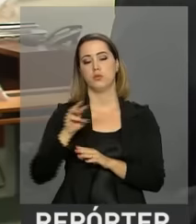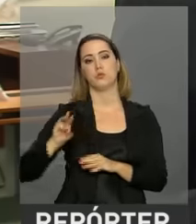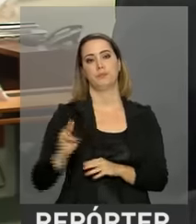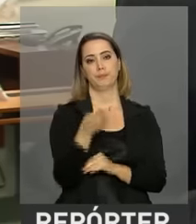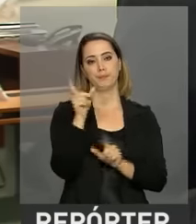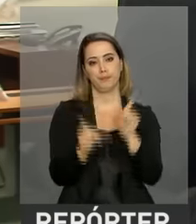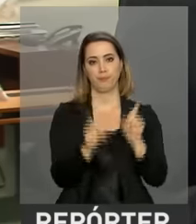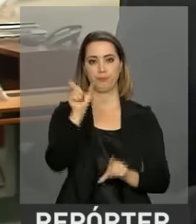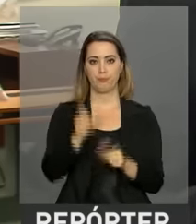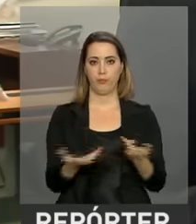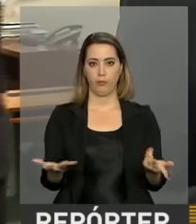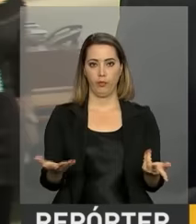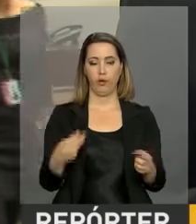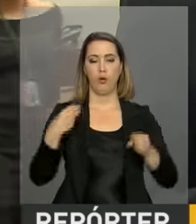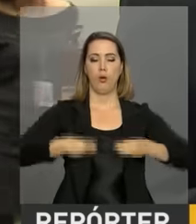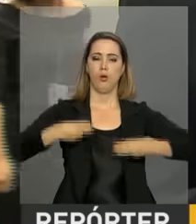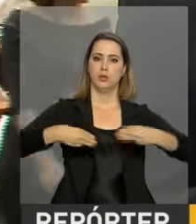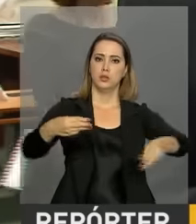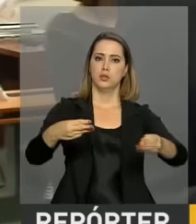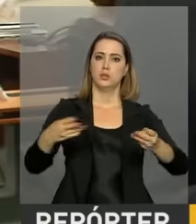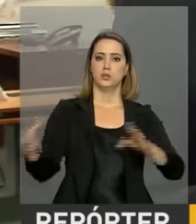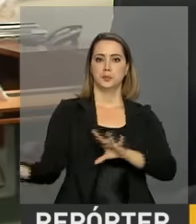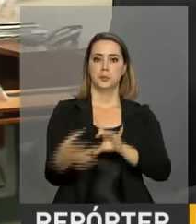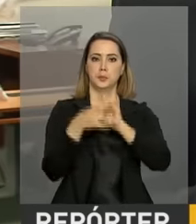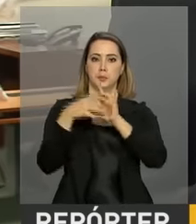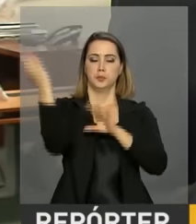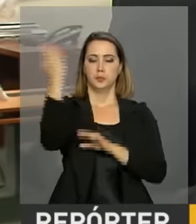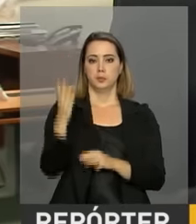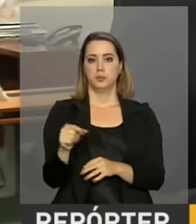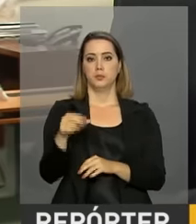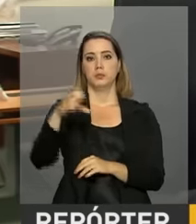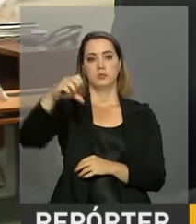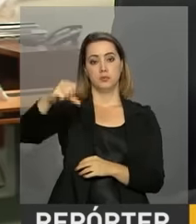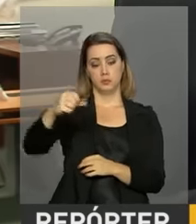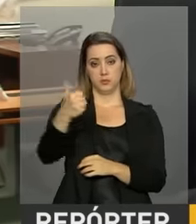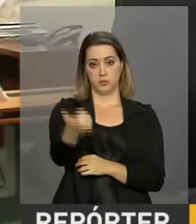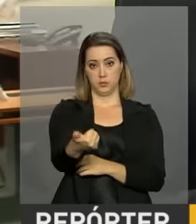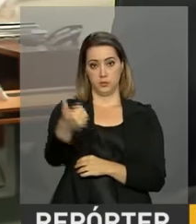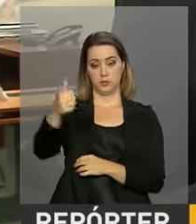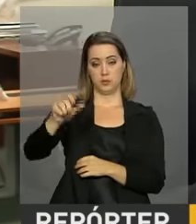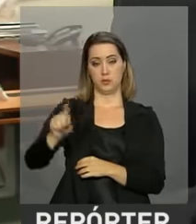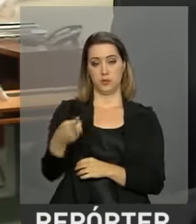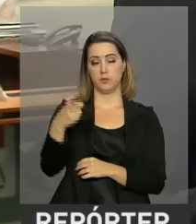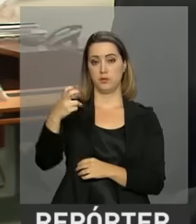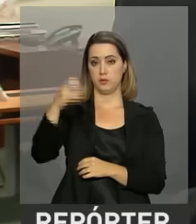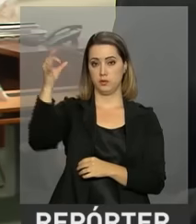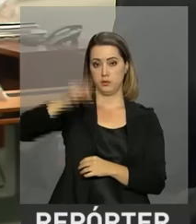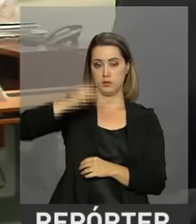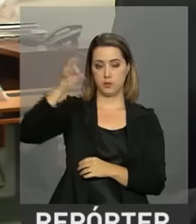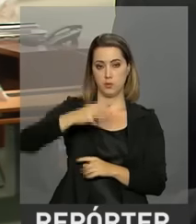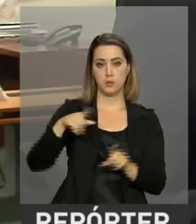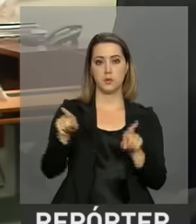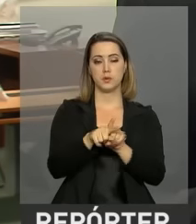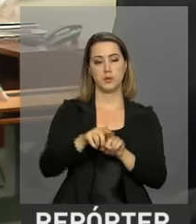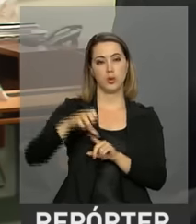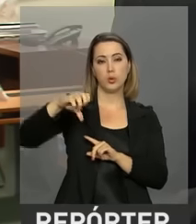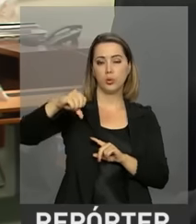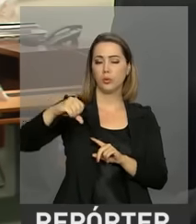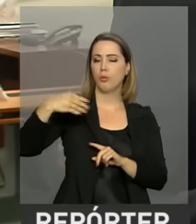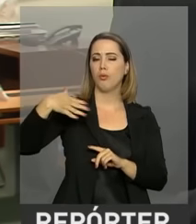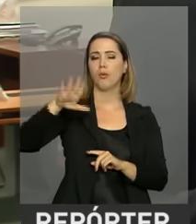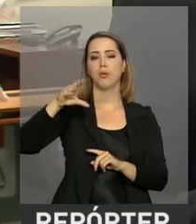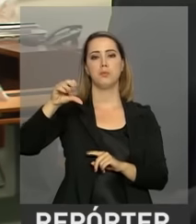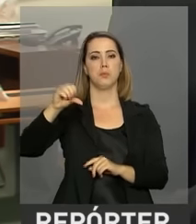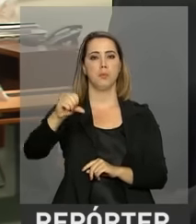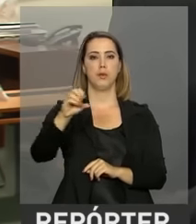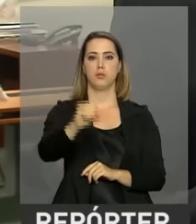Segundo o Ministério da Integração Nacional, 91,25% do eixo norte e 90,27% do